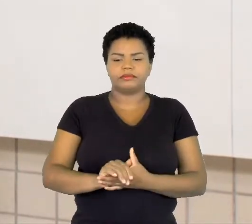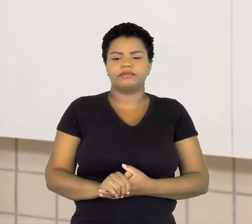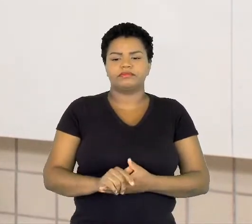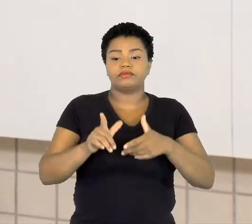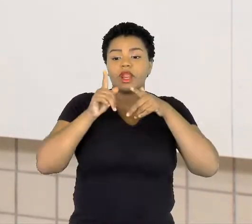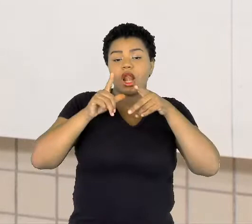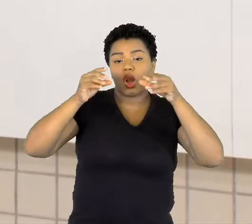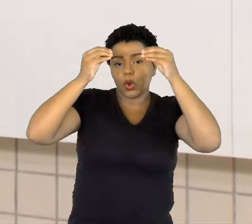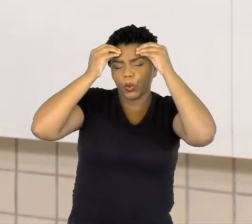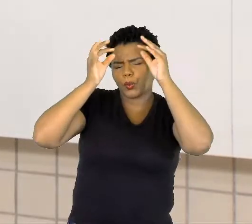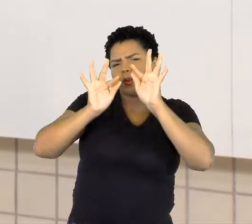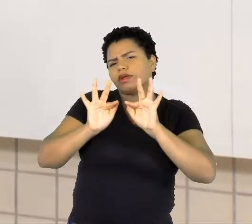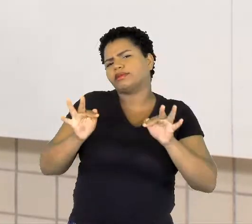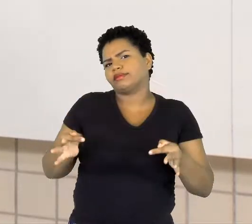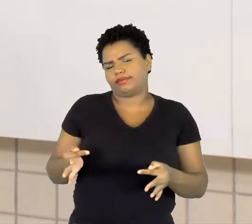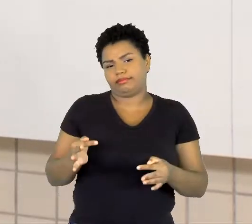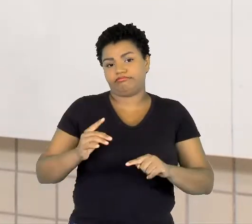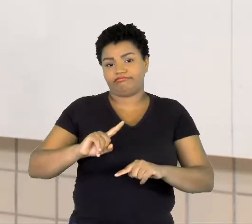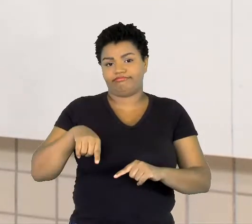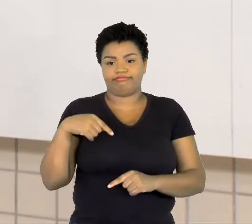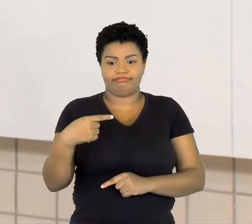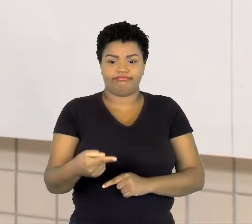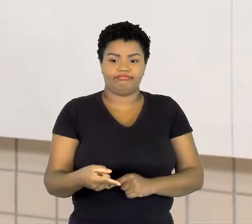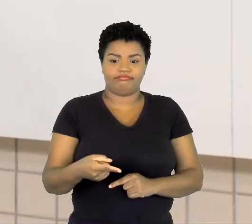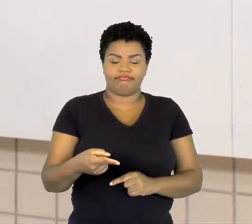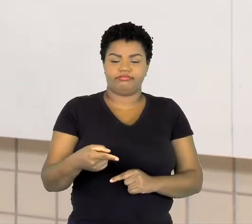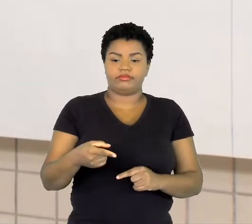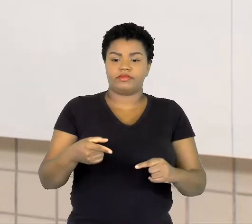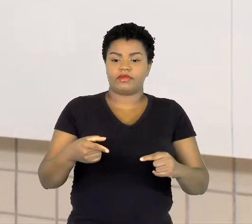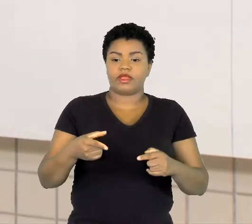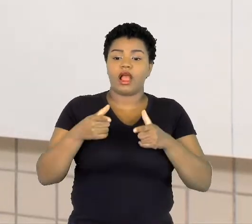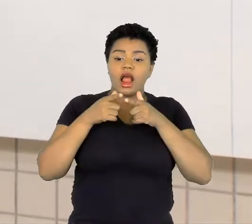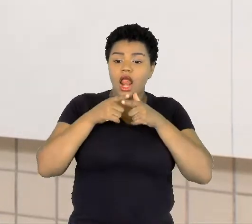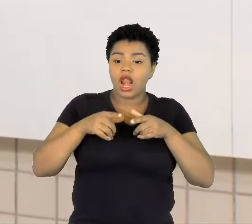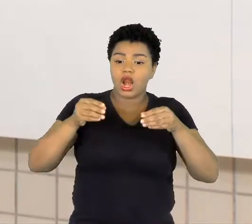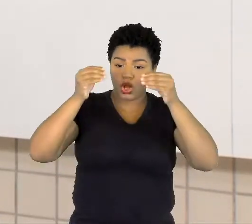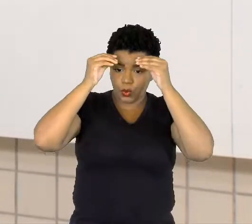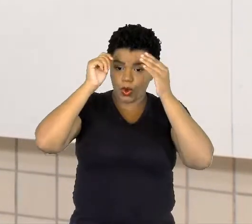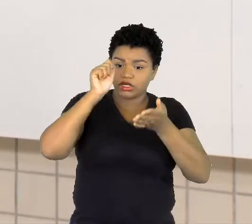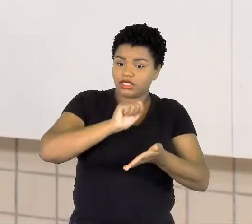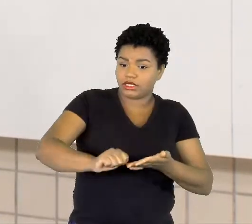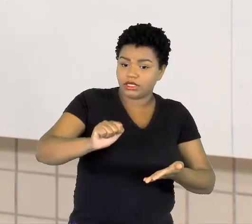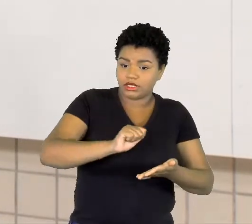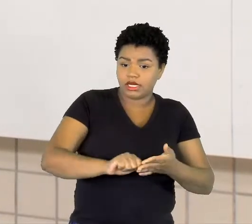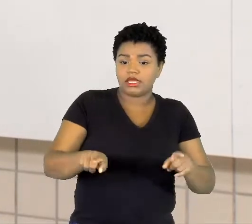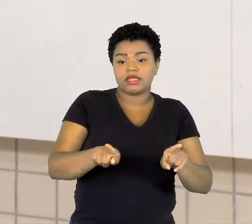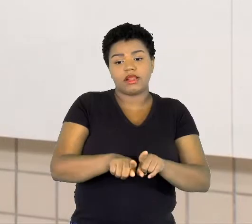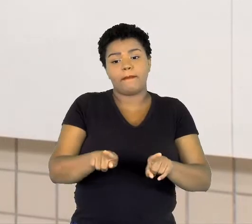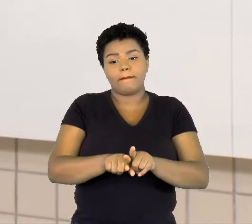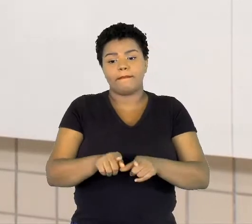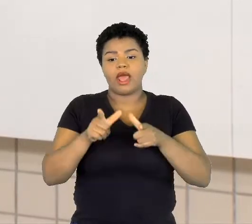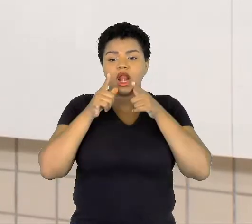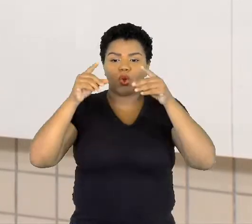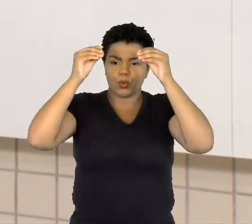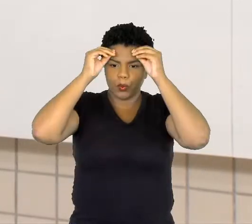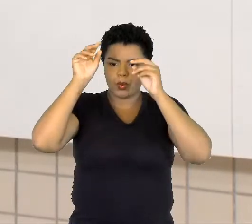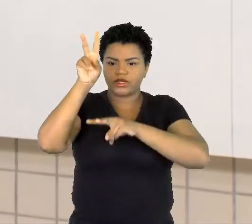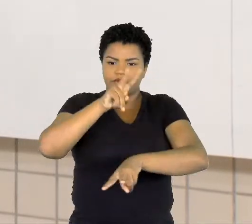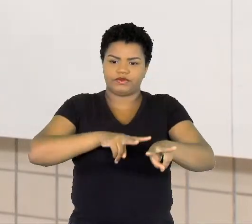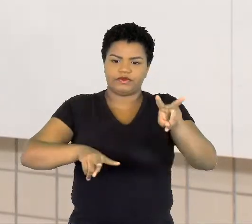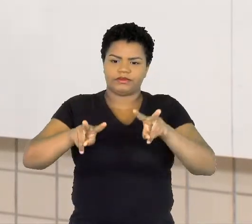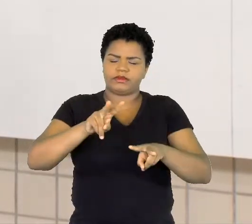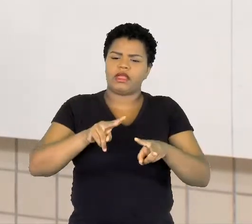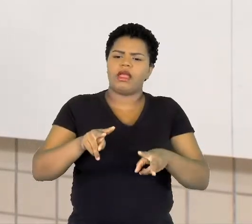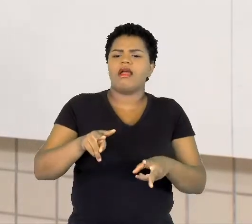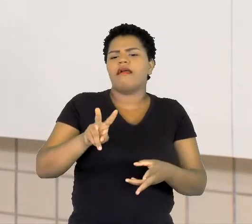simples. Depois, a linguagem verbal e não verbal. A verbal é a que utiliza letras,